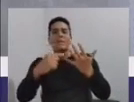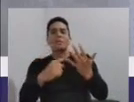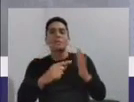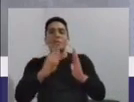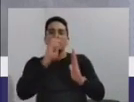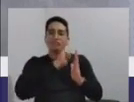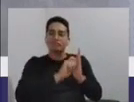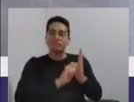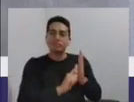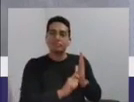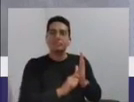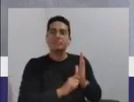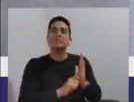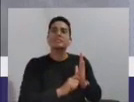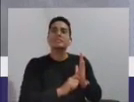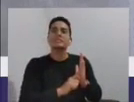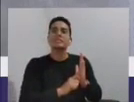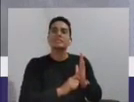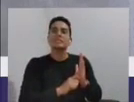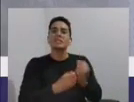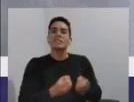presidente,